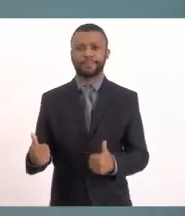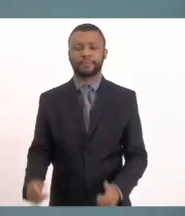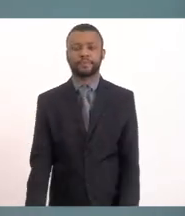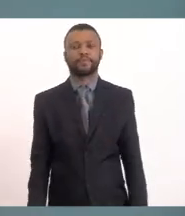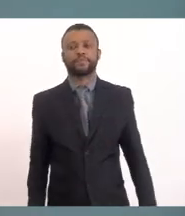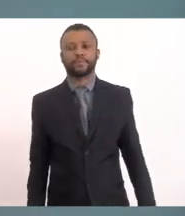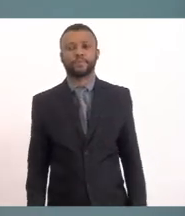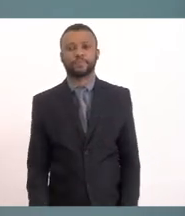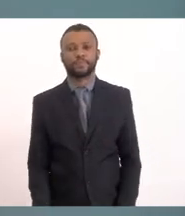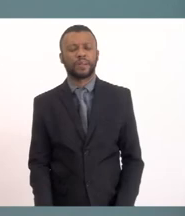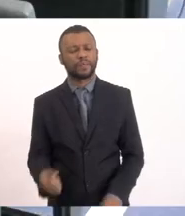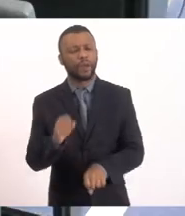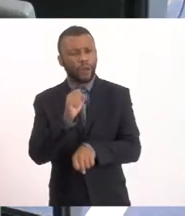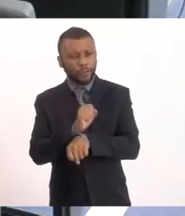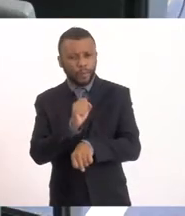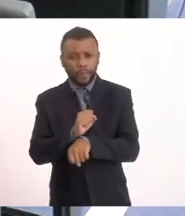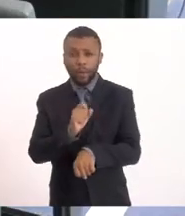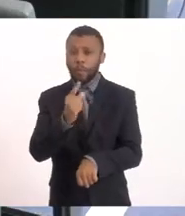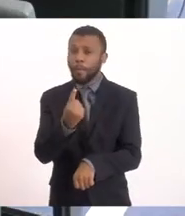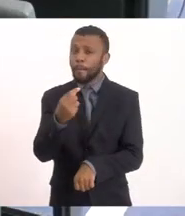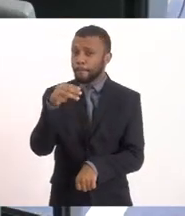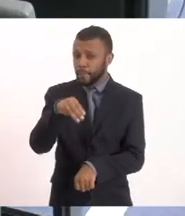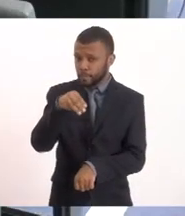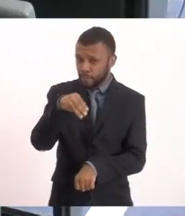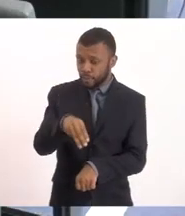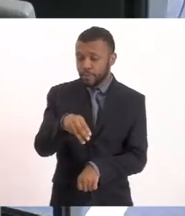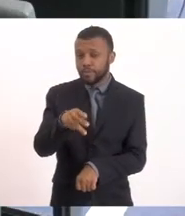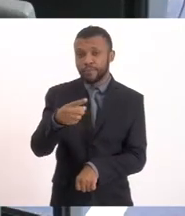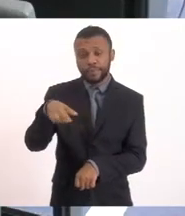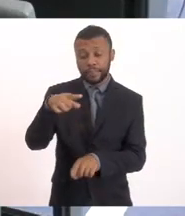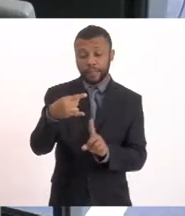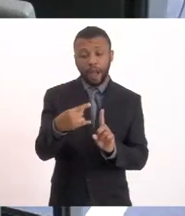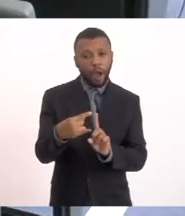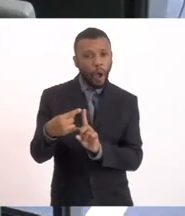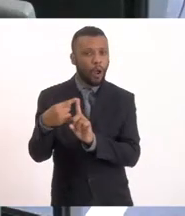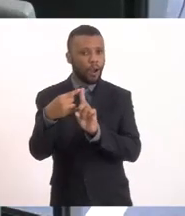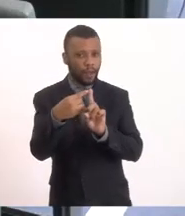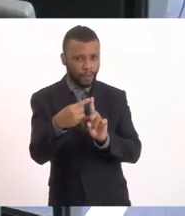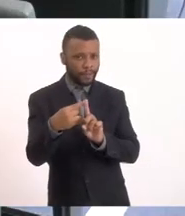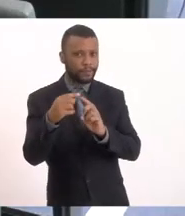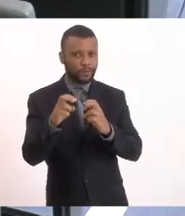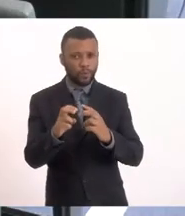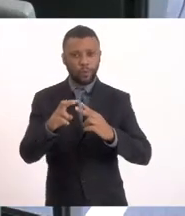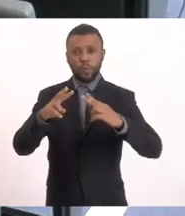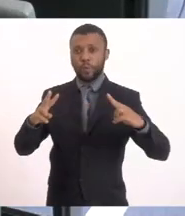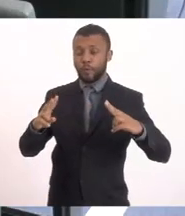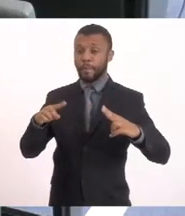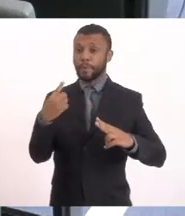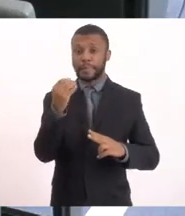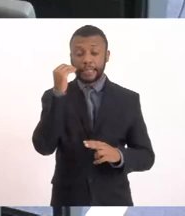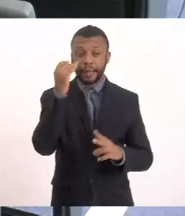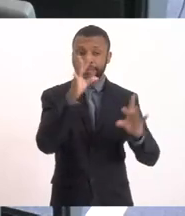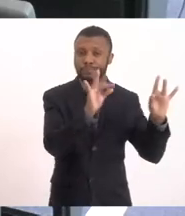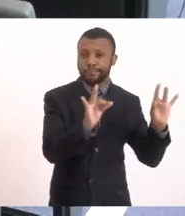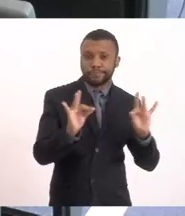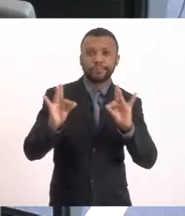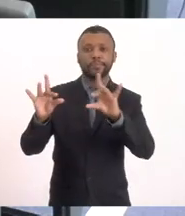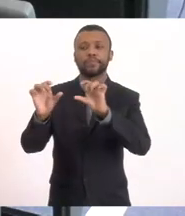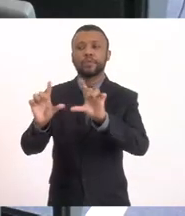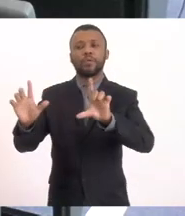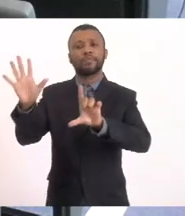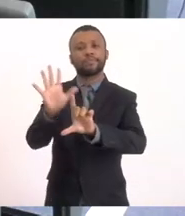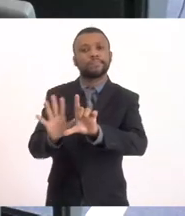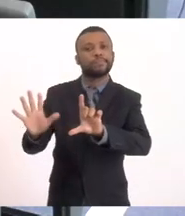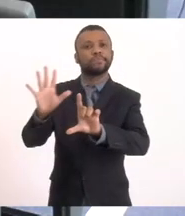Então espera só um minutinho O pessoal que está online para a gente tentar jogar a apresentação do INEA Já pediu aqui para a TV